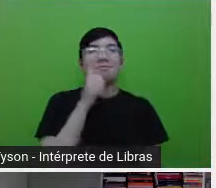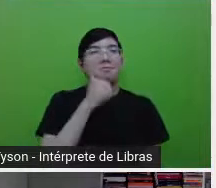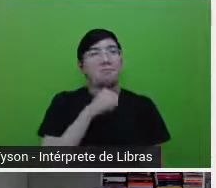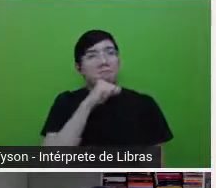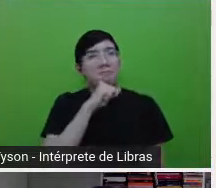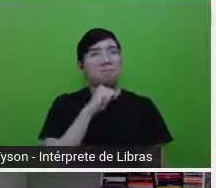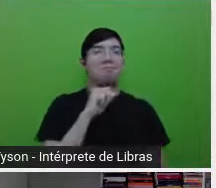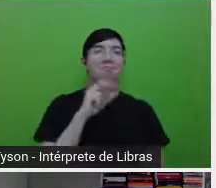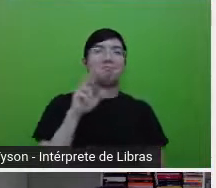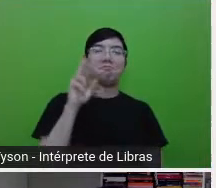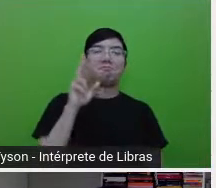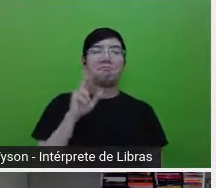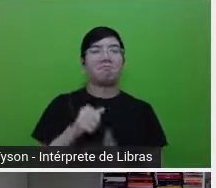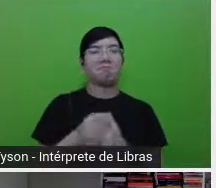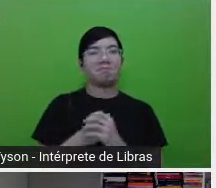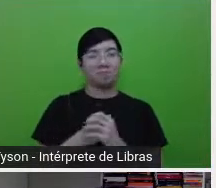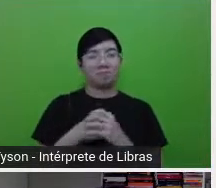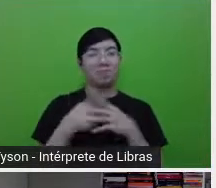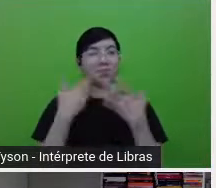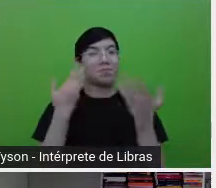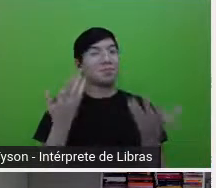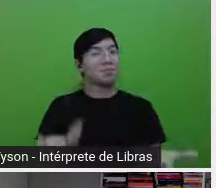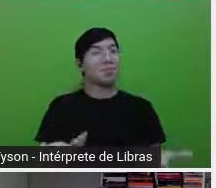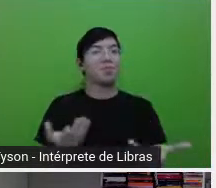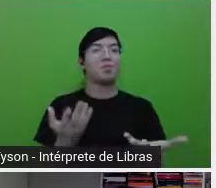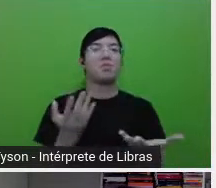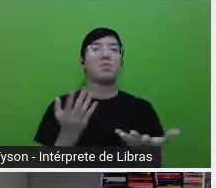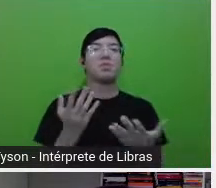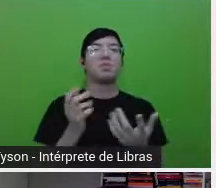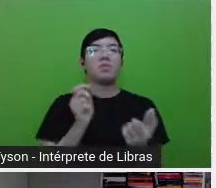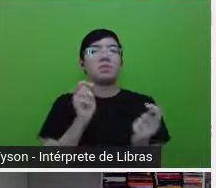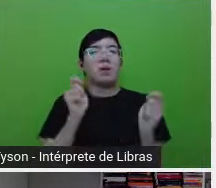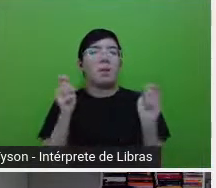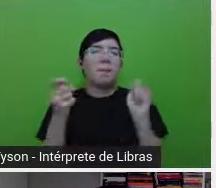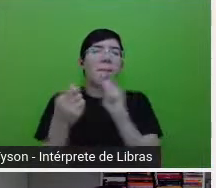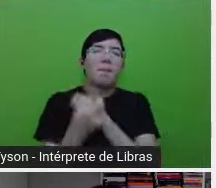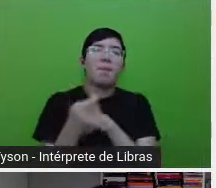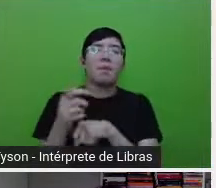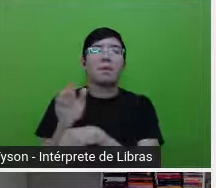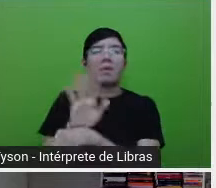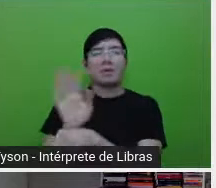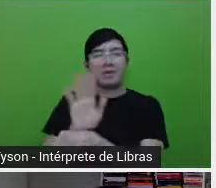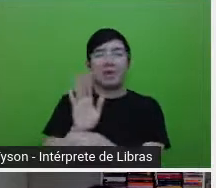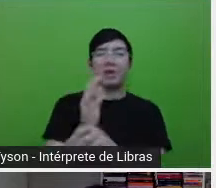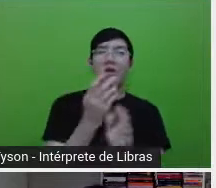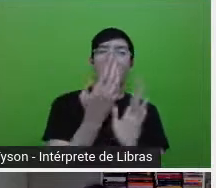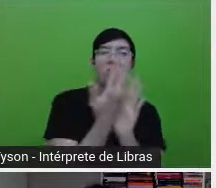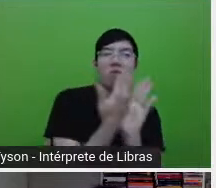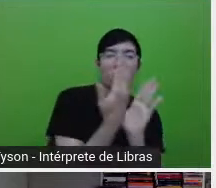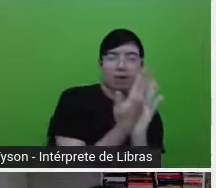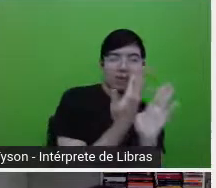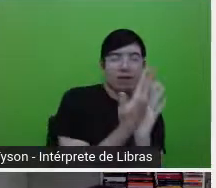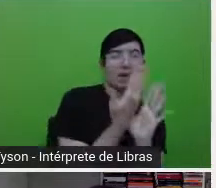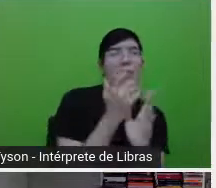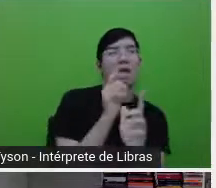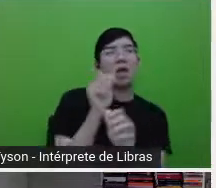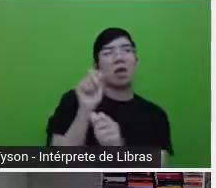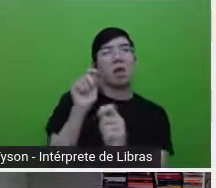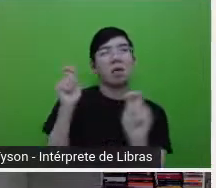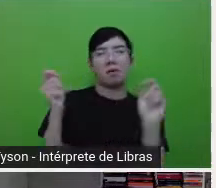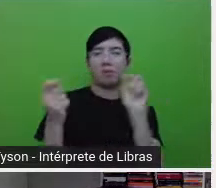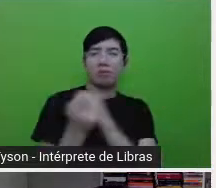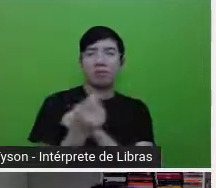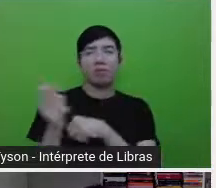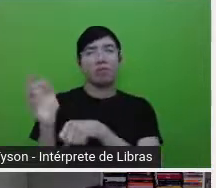obra, né, adaptada para o cinema, sofre algumas modificações, porque a diretora, a roteirista, tem a sua liberdade,